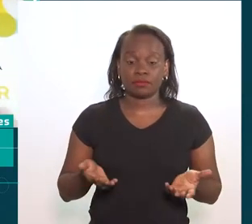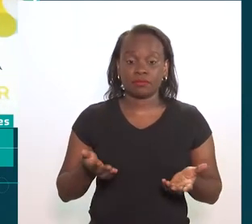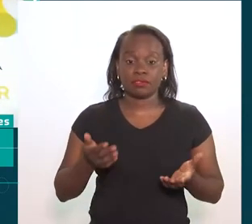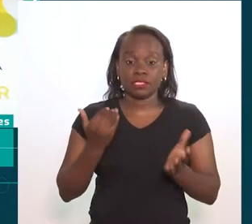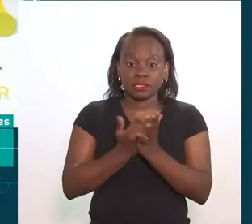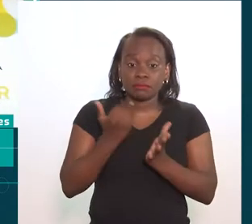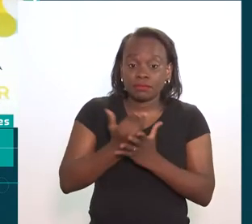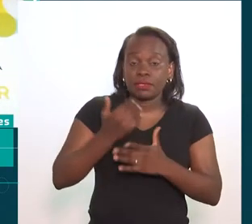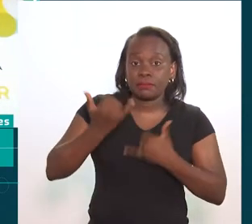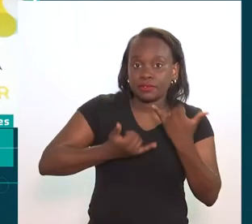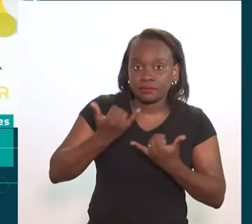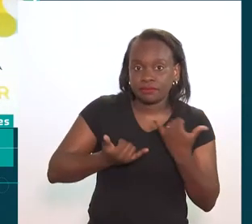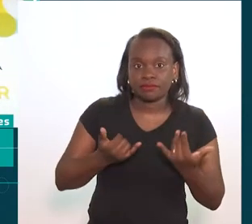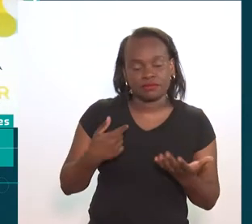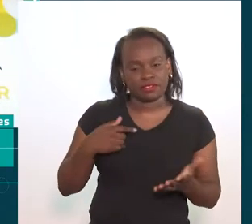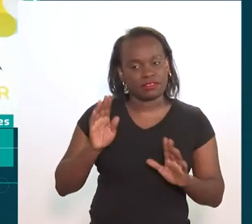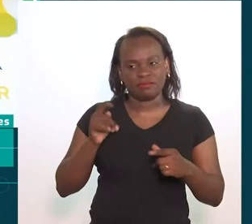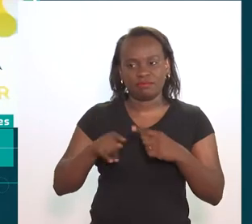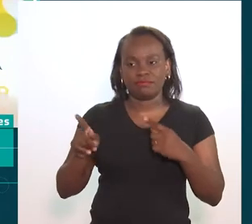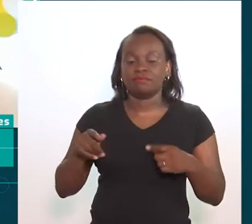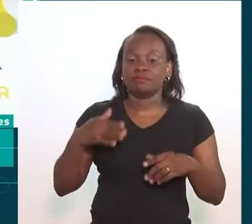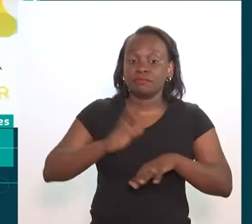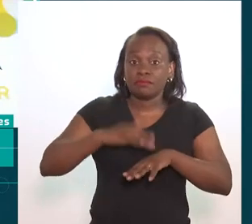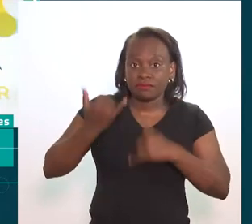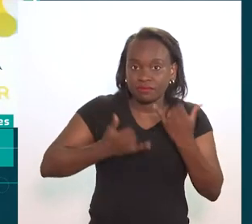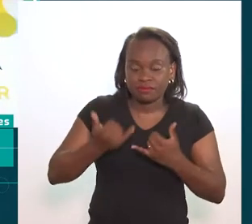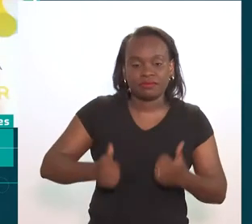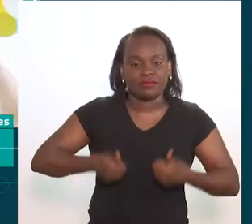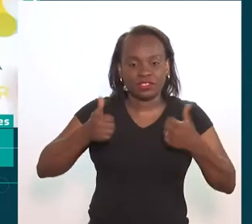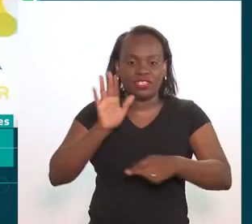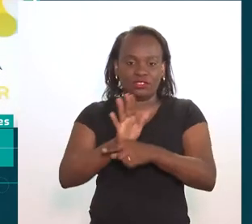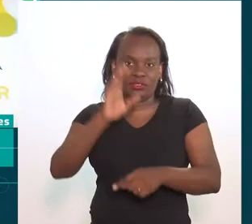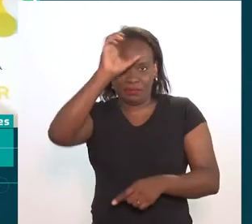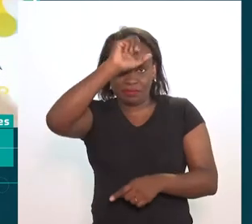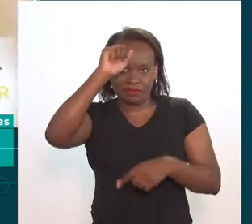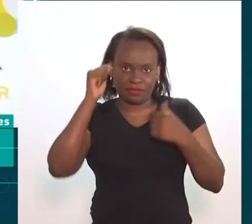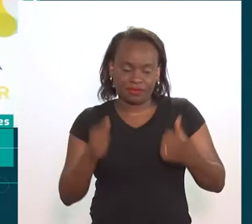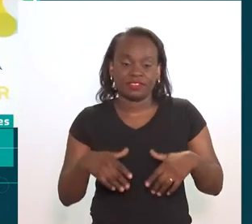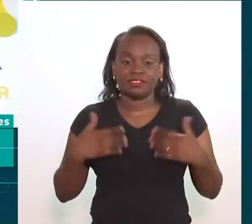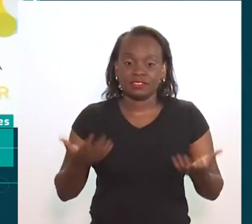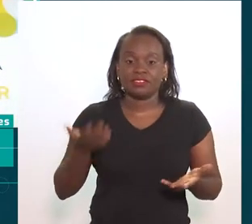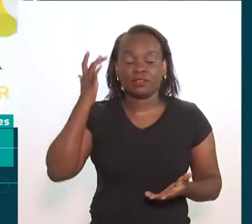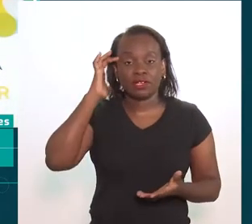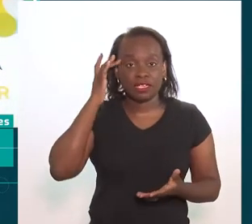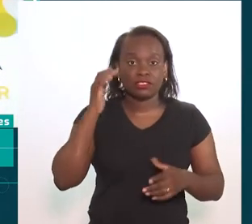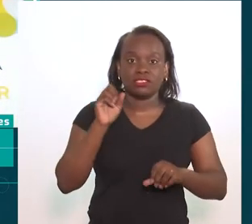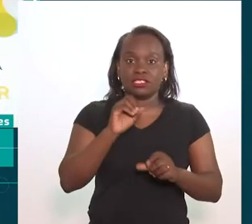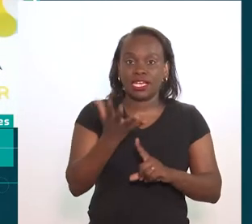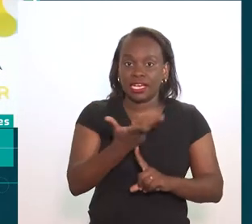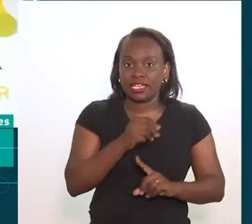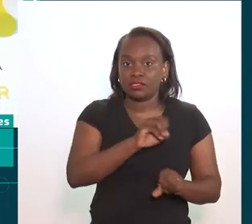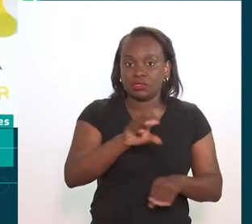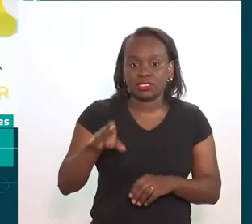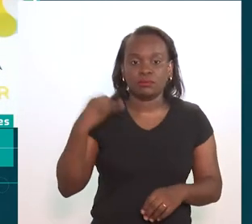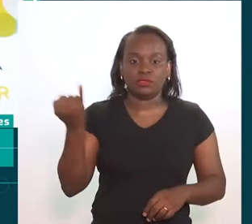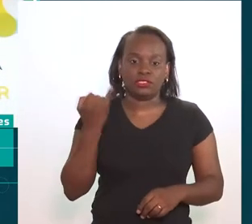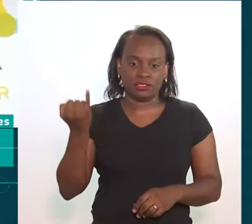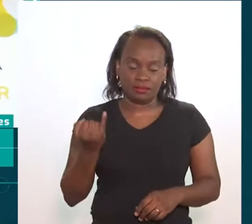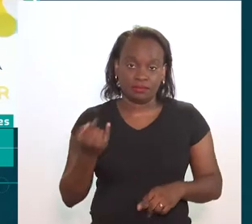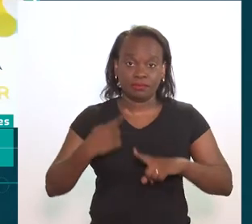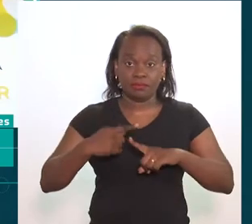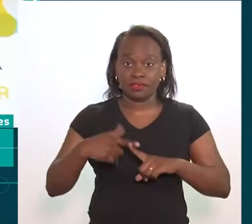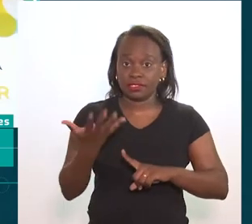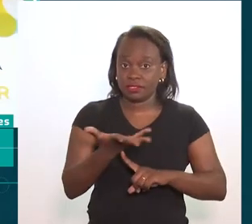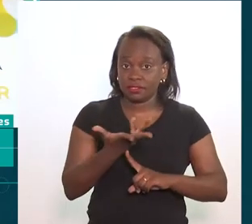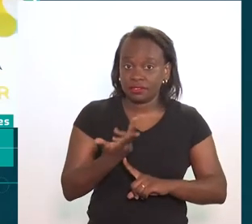Precisa ser, né? E que, quanto mais brincadeira, eu já discordo dele, quanto mais brincadeira, melhor para a gente aprender. E é nisso que eu